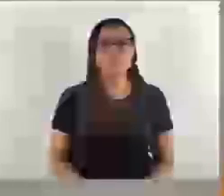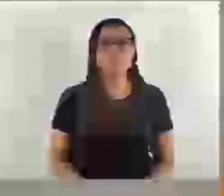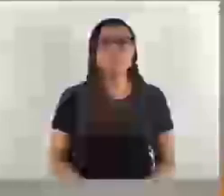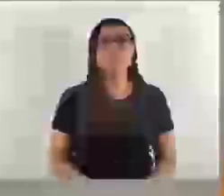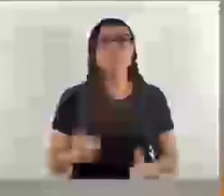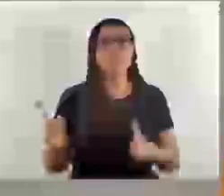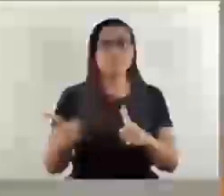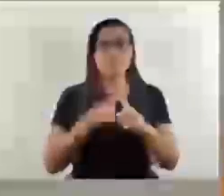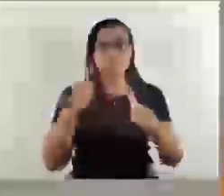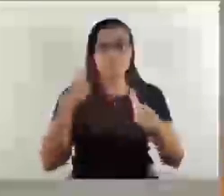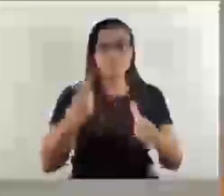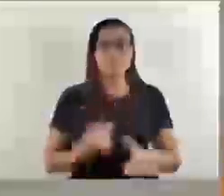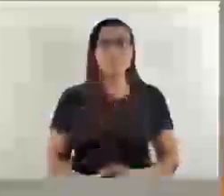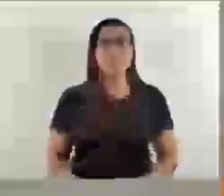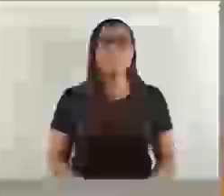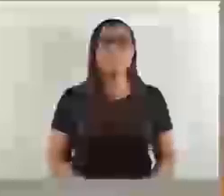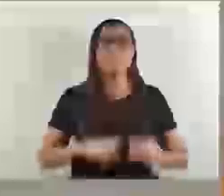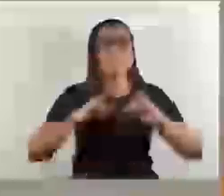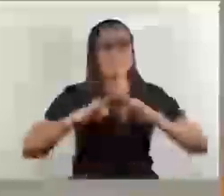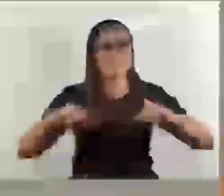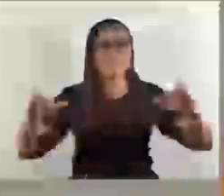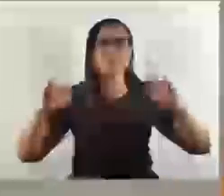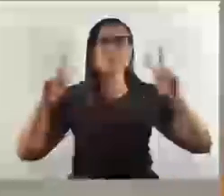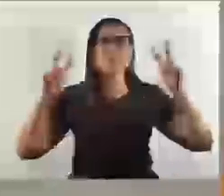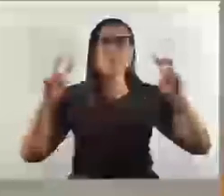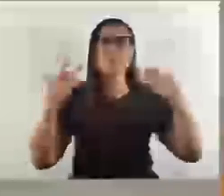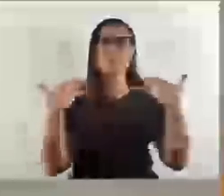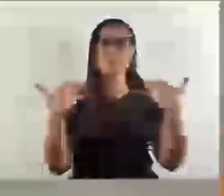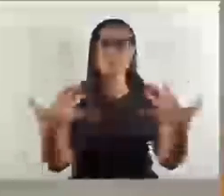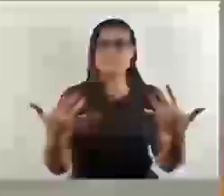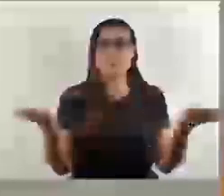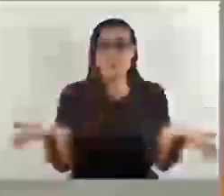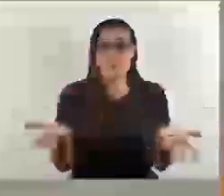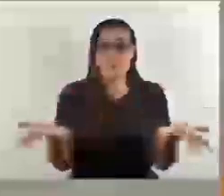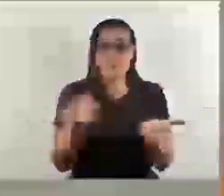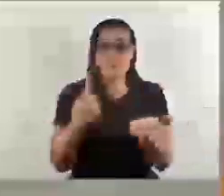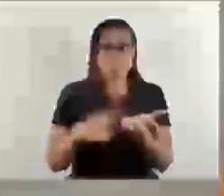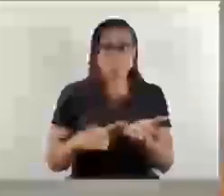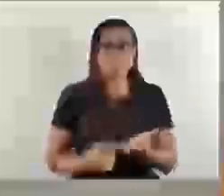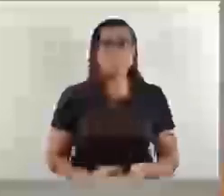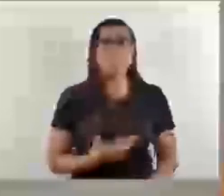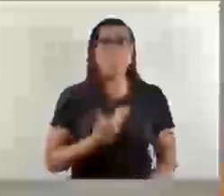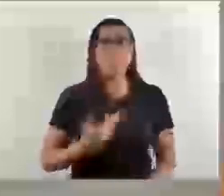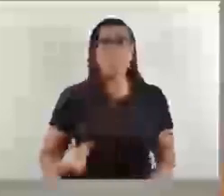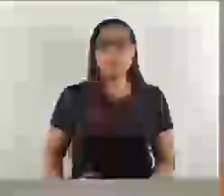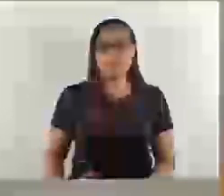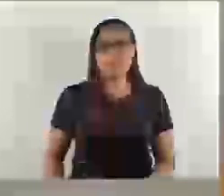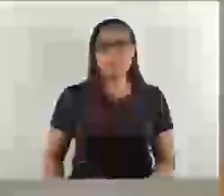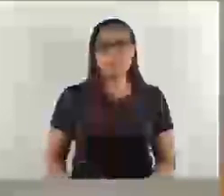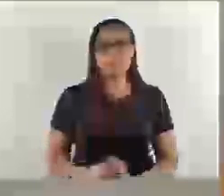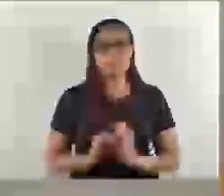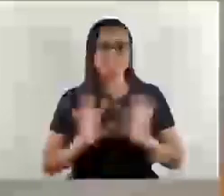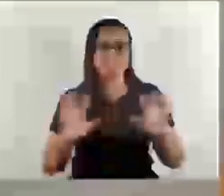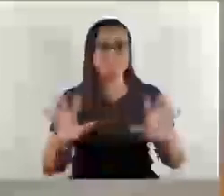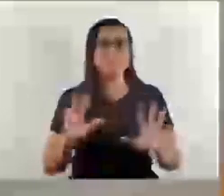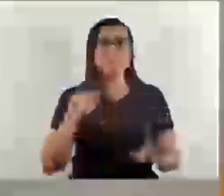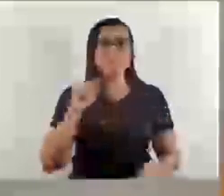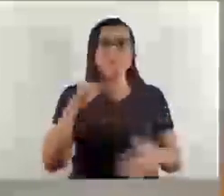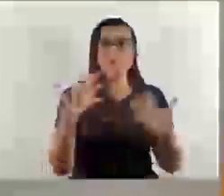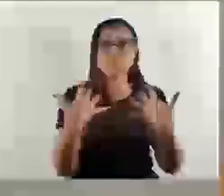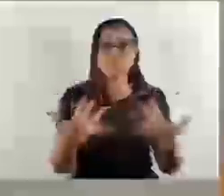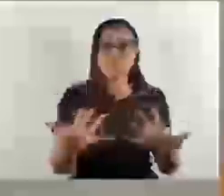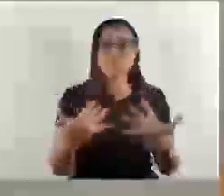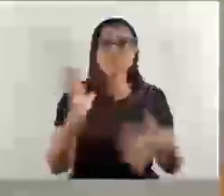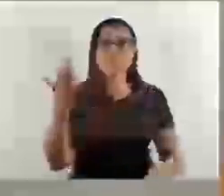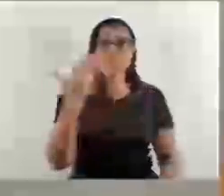Primeiramente, eu queria falar sobre a nossa audiência pública de hoje. Primeiramente, essa audiência já foi feita, esse pedido